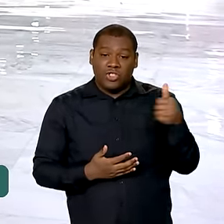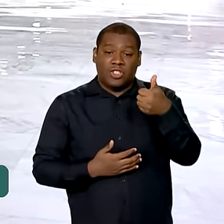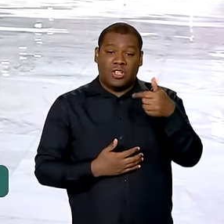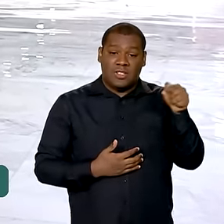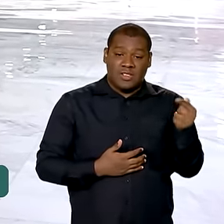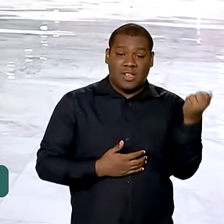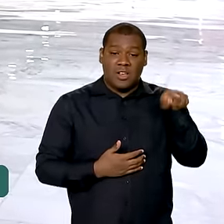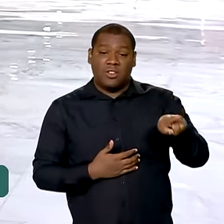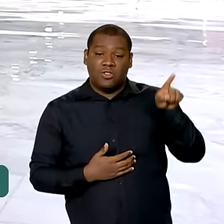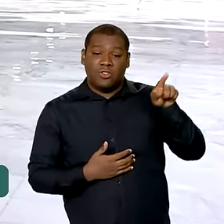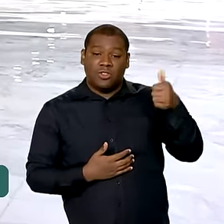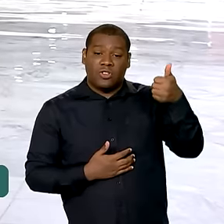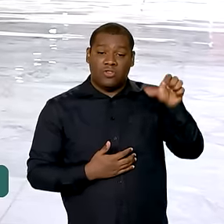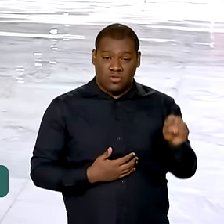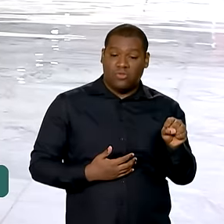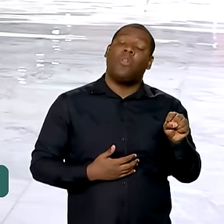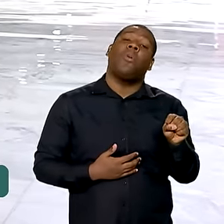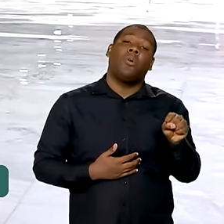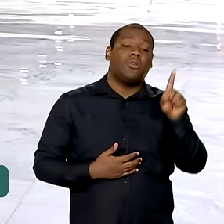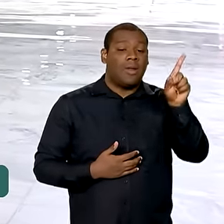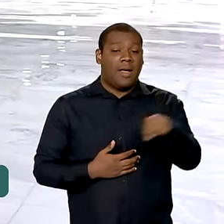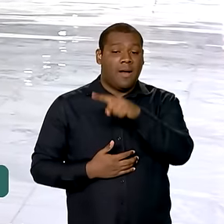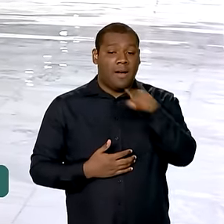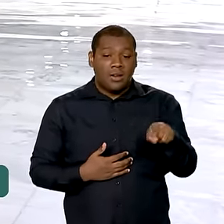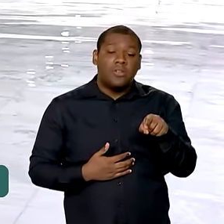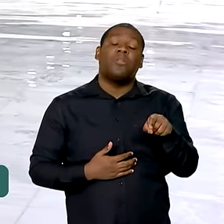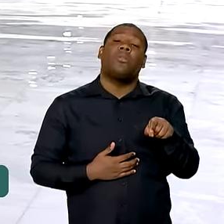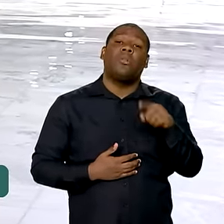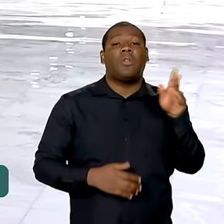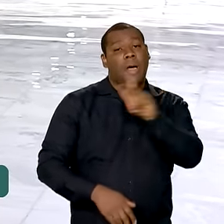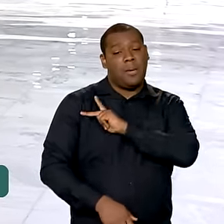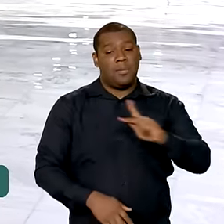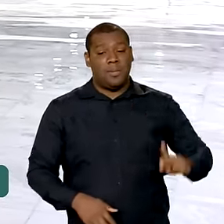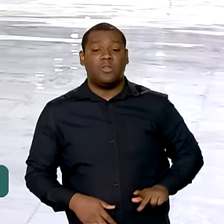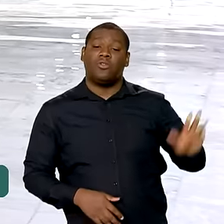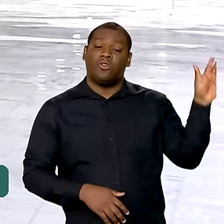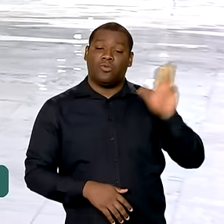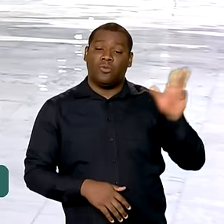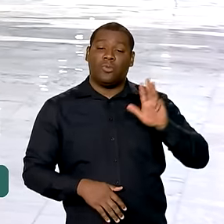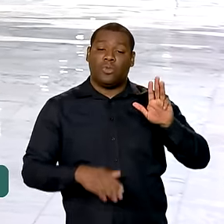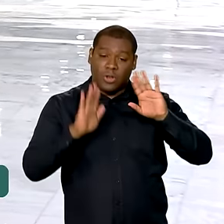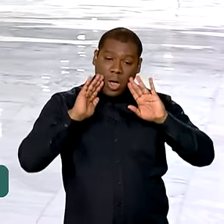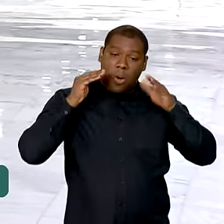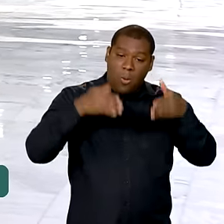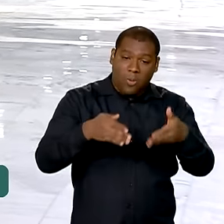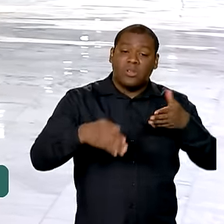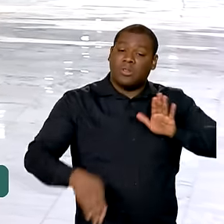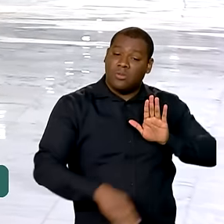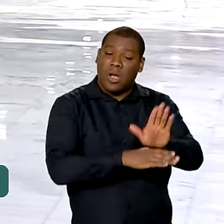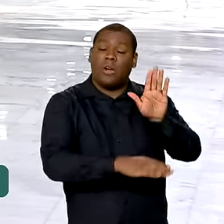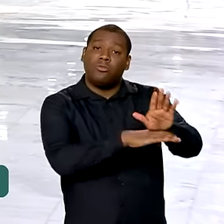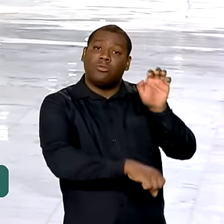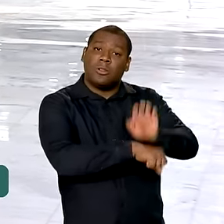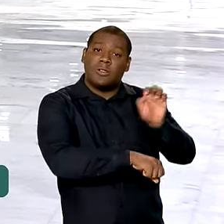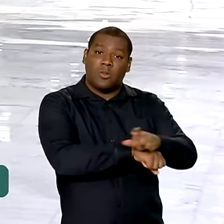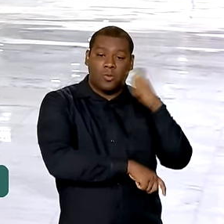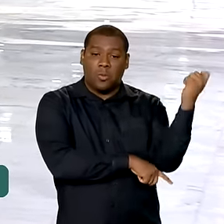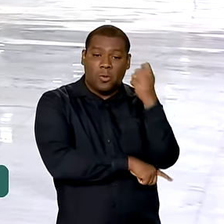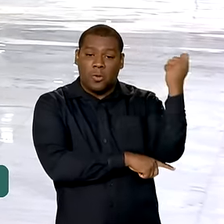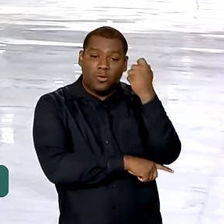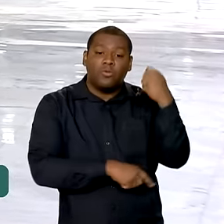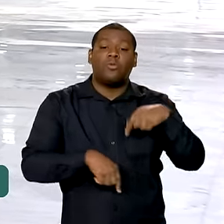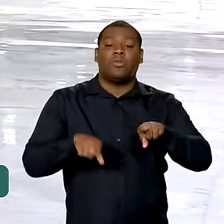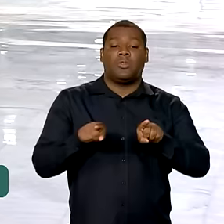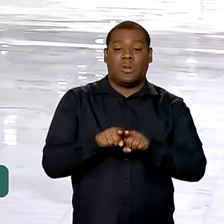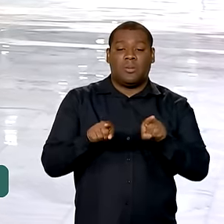sexta e sábado, foi adiada para que o presidente possa acompanhar a situação das enchentes no Rio Grande do Sul e de